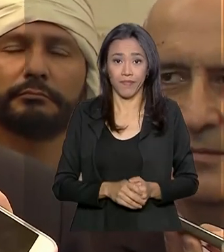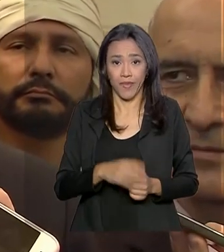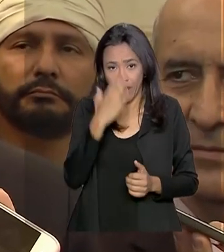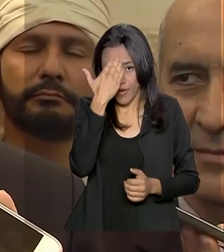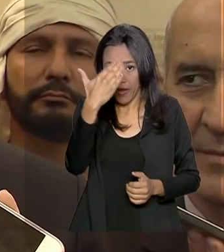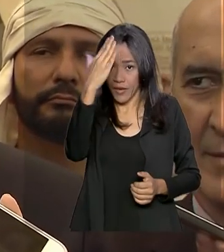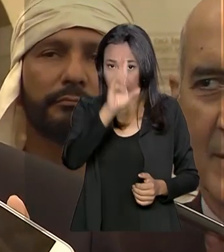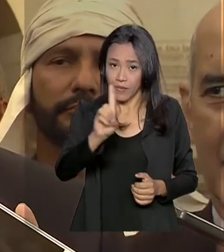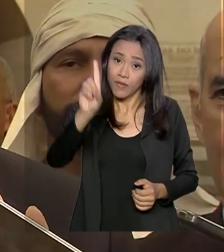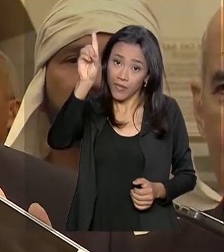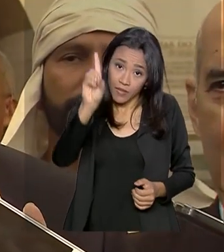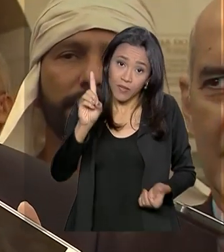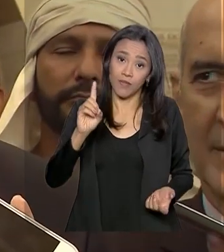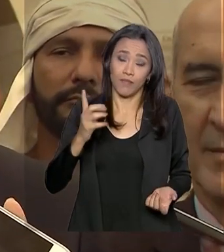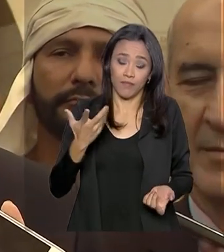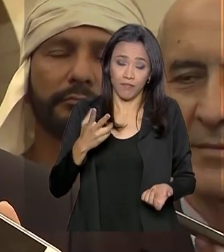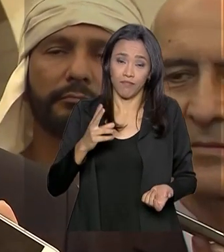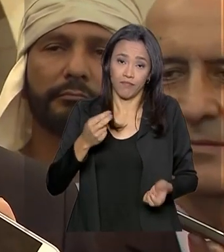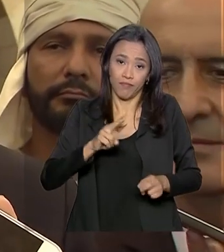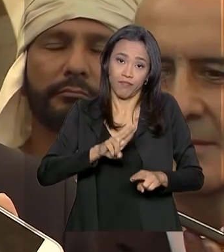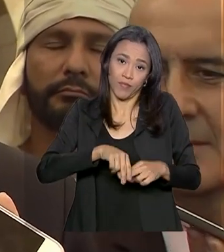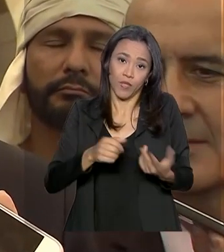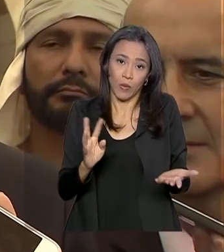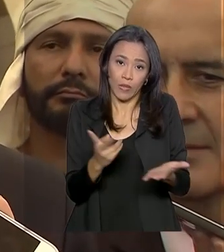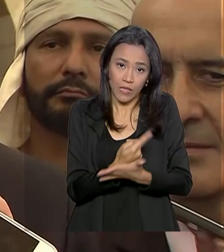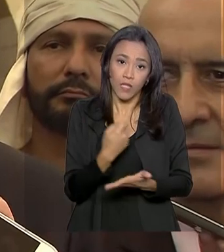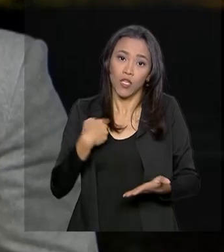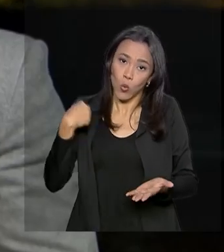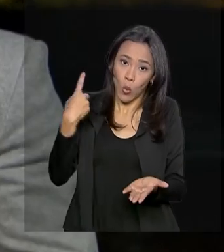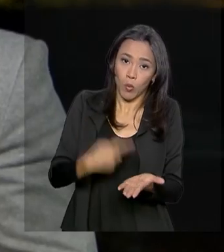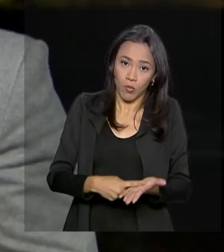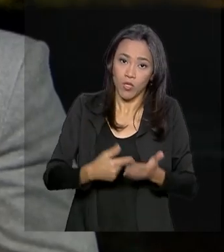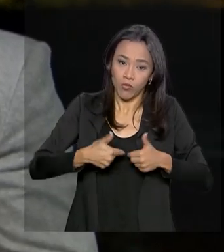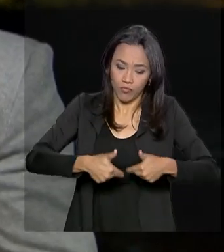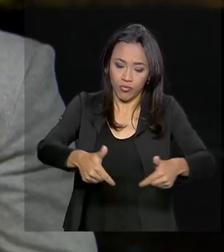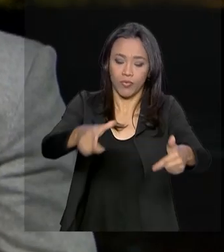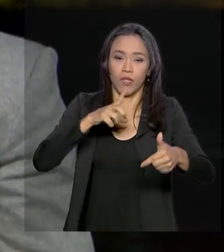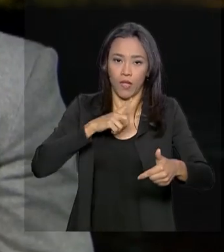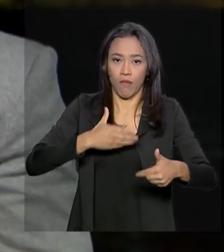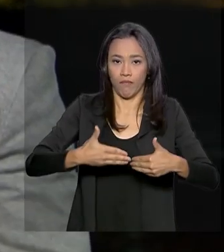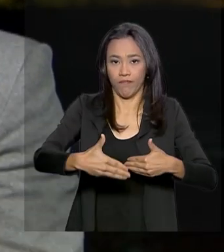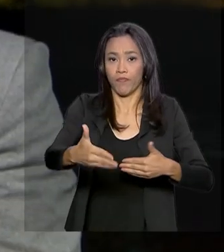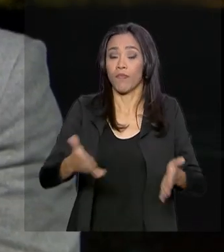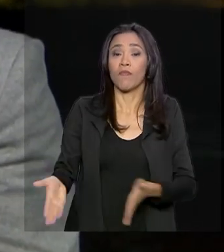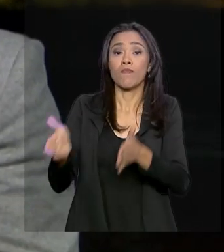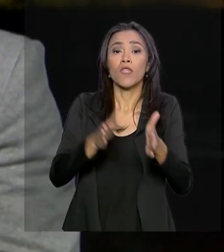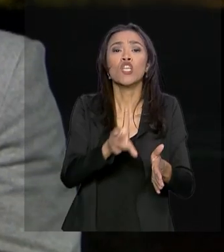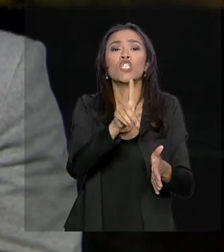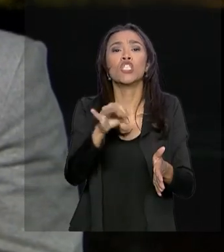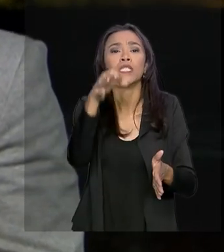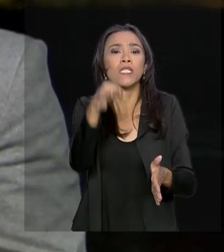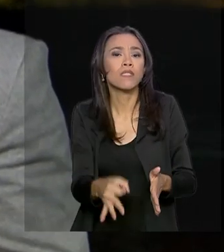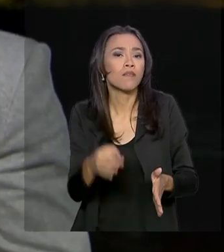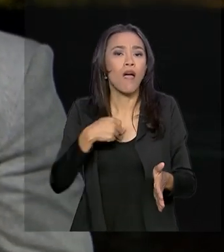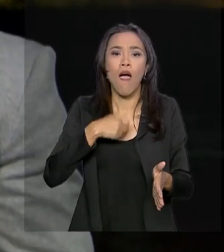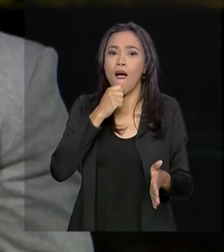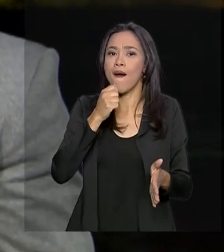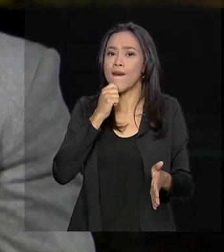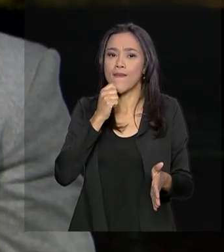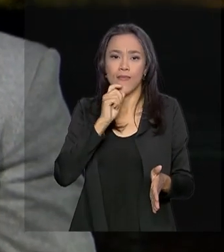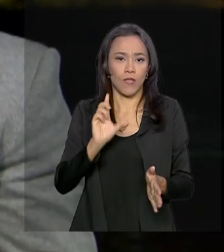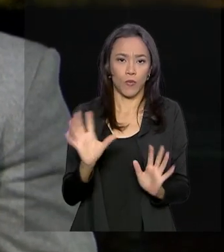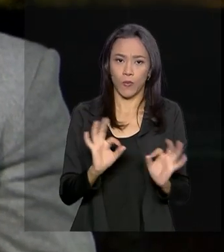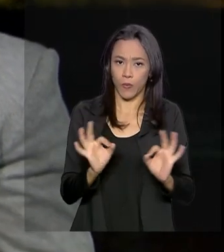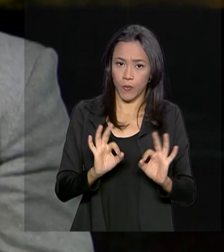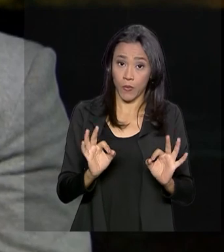Agradeço a Deus por ela e pela missão que tenho no momento. Ainda não foi confirmada a data da cirurgia. Em redes